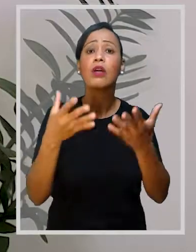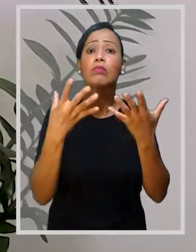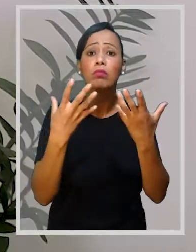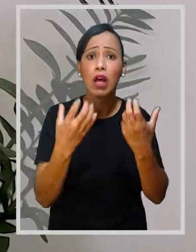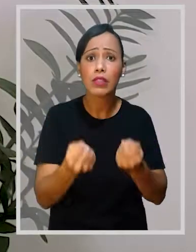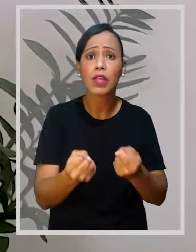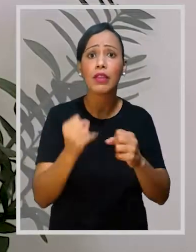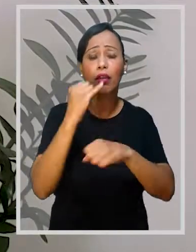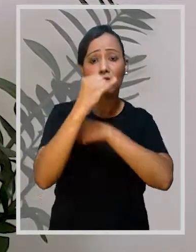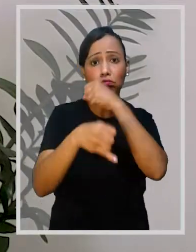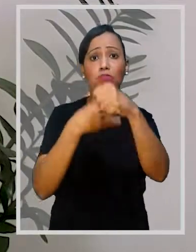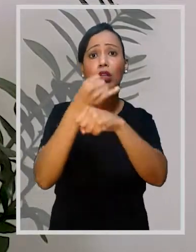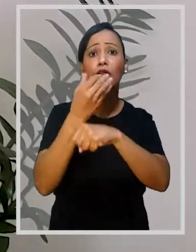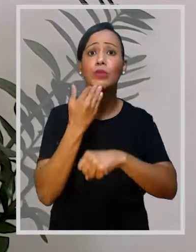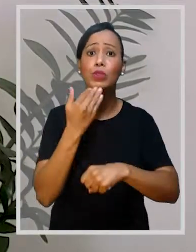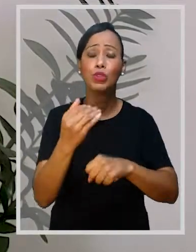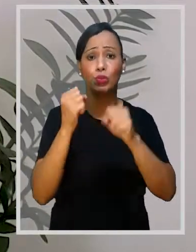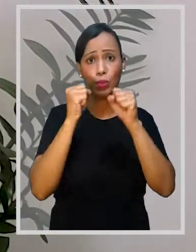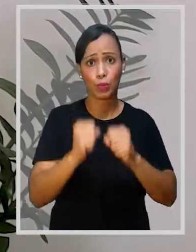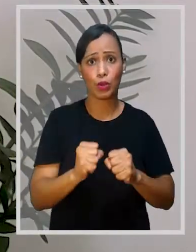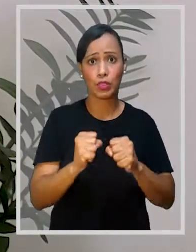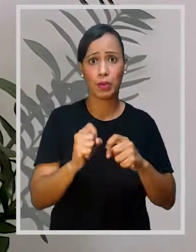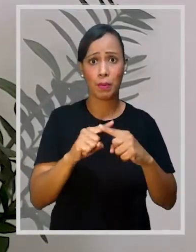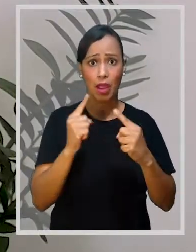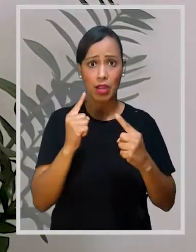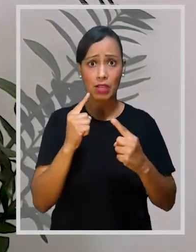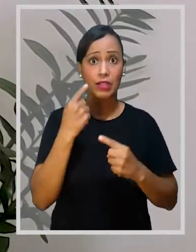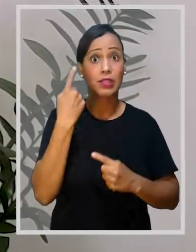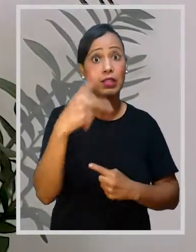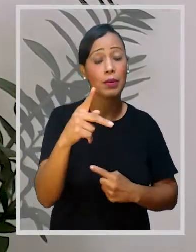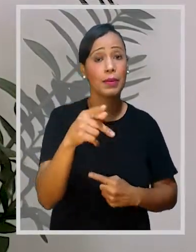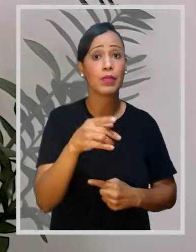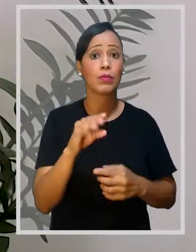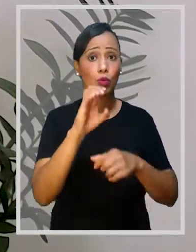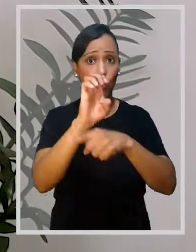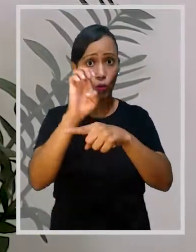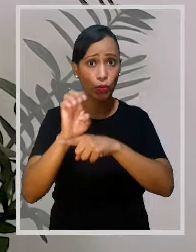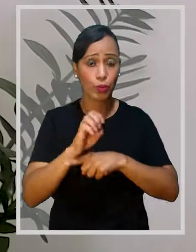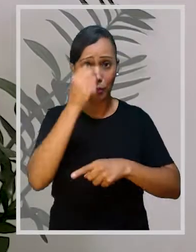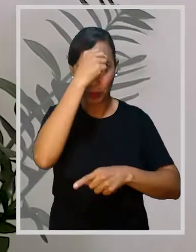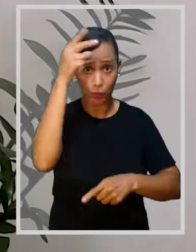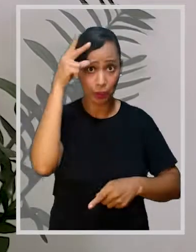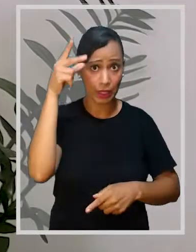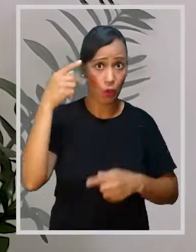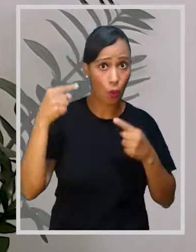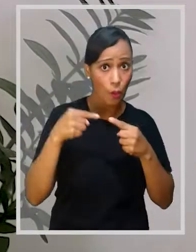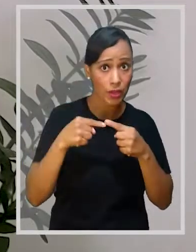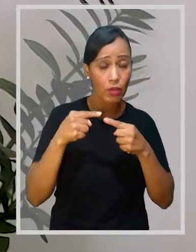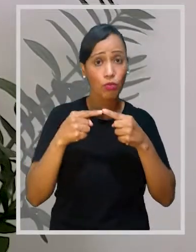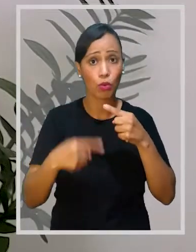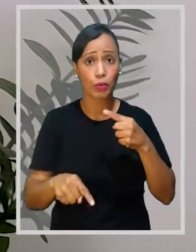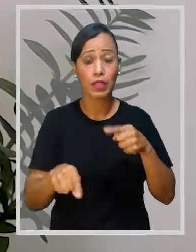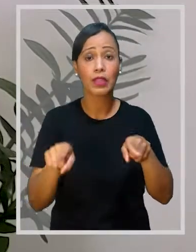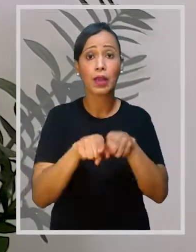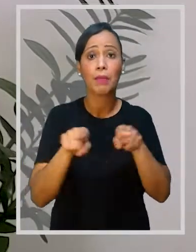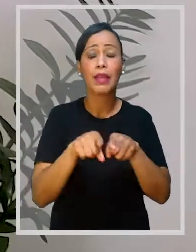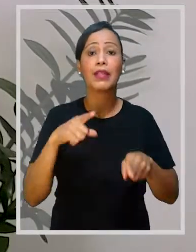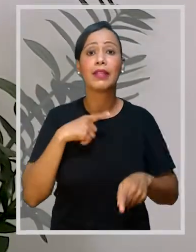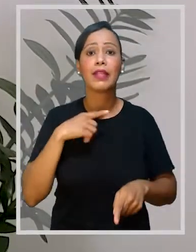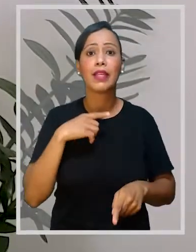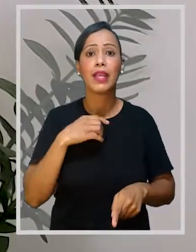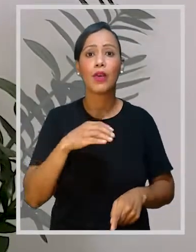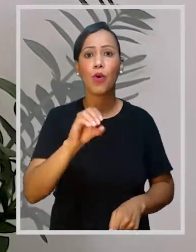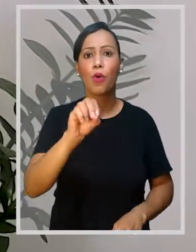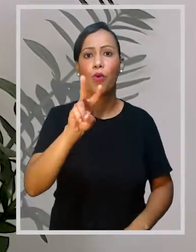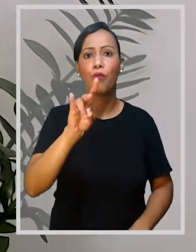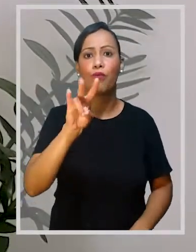Secretarias de Saúde estão aceitando solicitações pela internet. Se não for esse o caso do seu município, existe também na